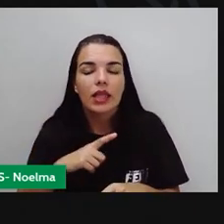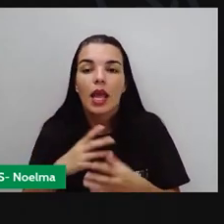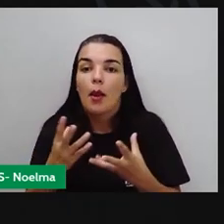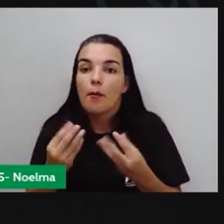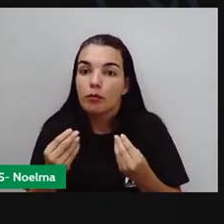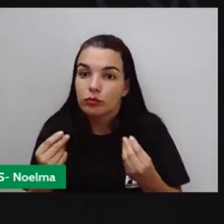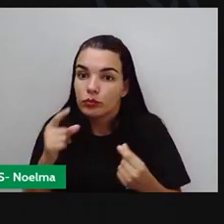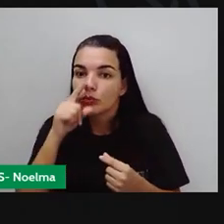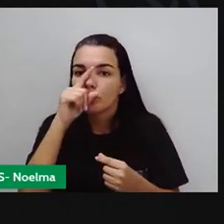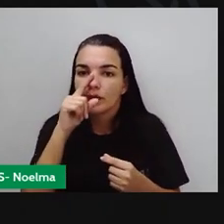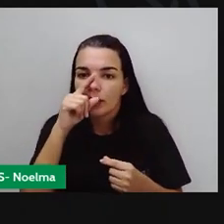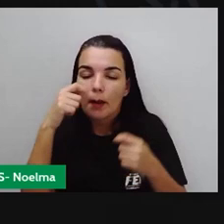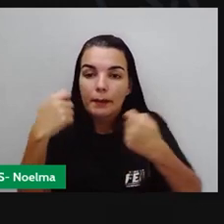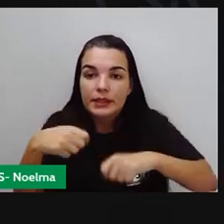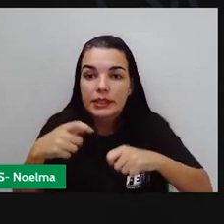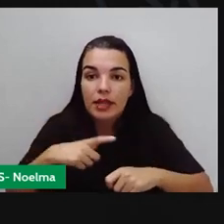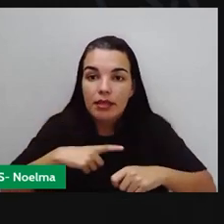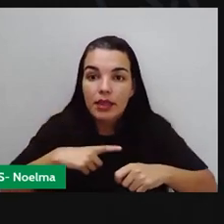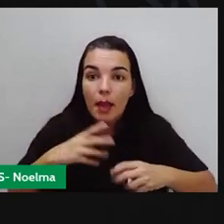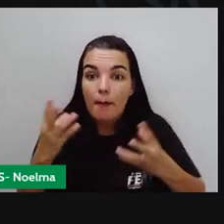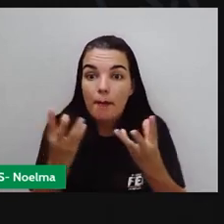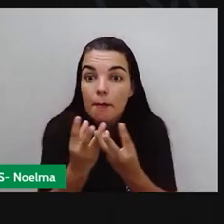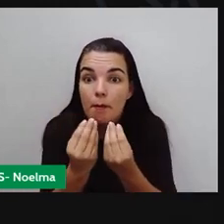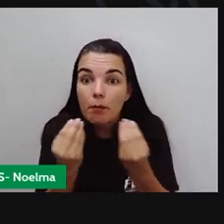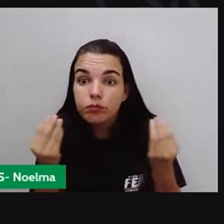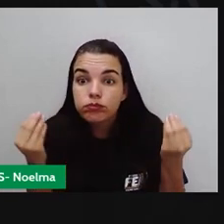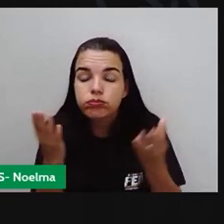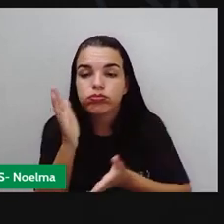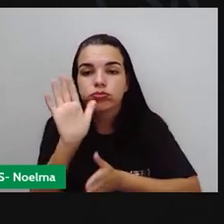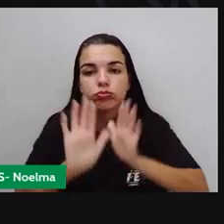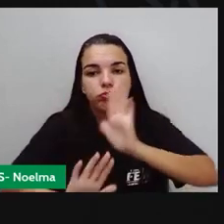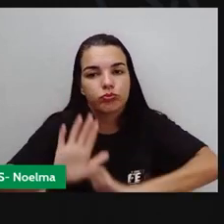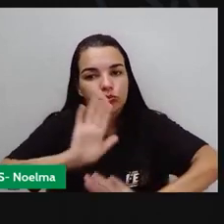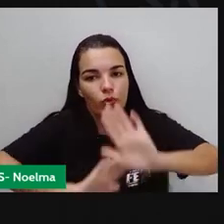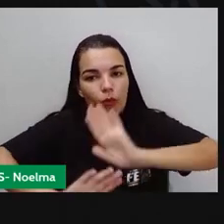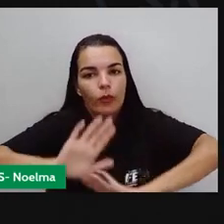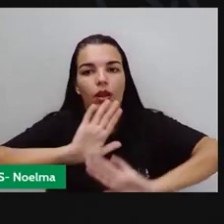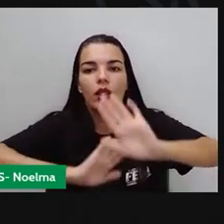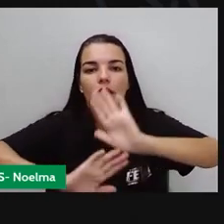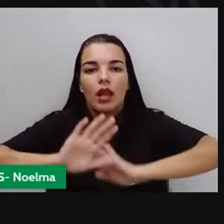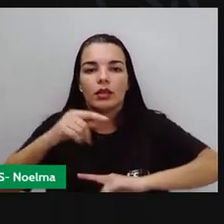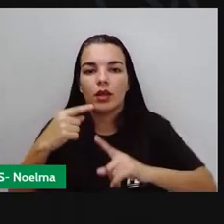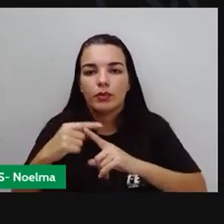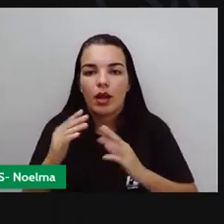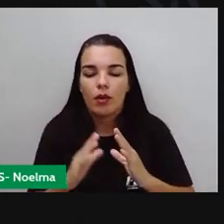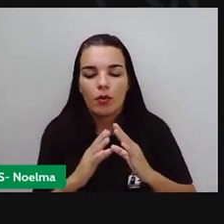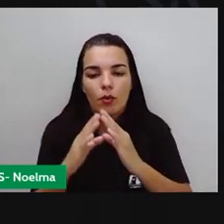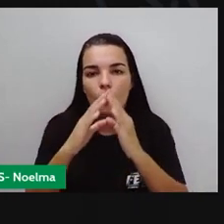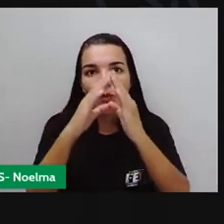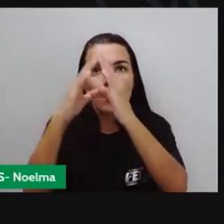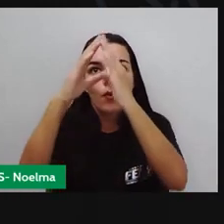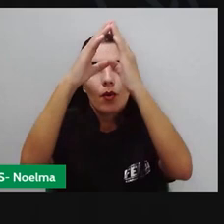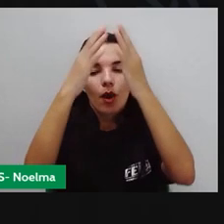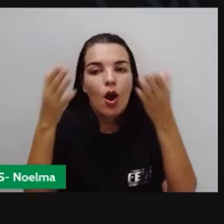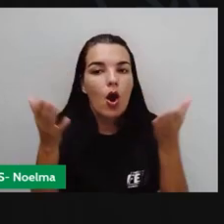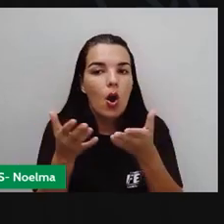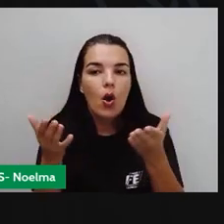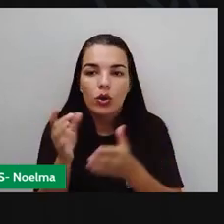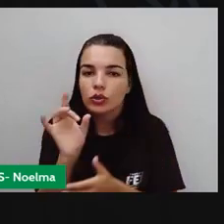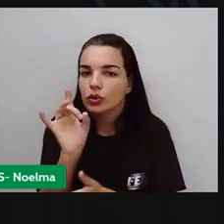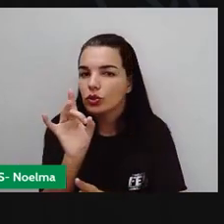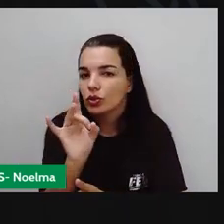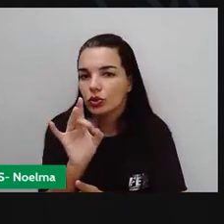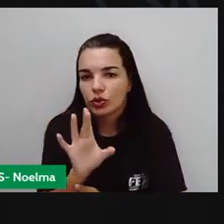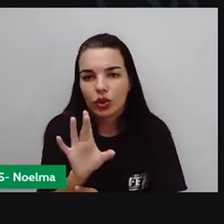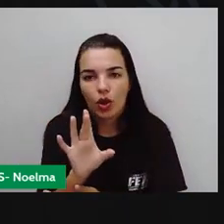muito cuidado ao ter acesso a esse tipo de material. Inclusive, os balões hoje, eles são utilizados somente